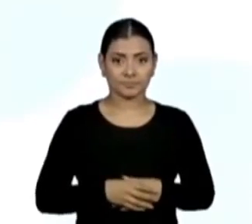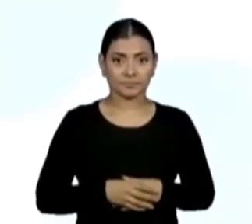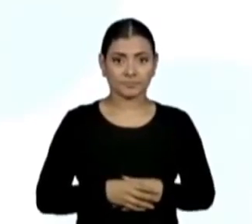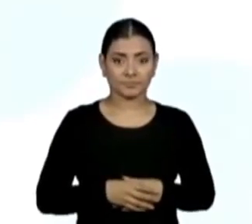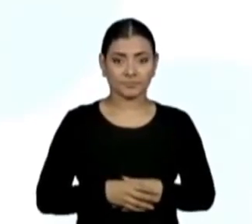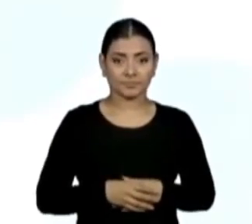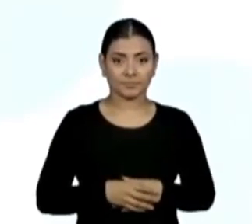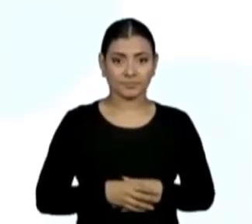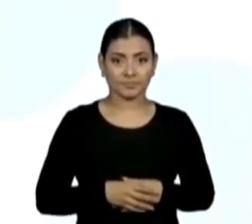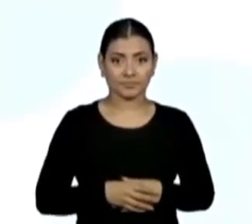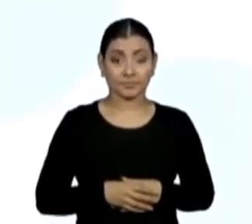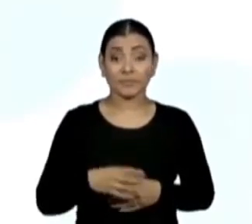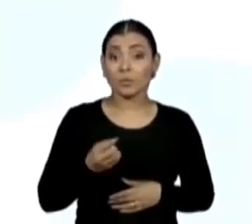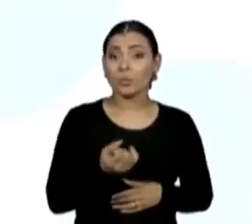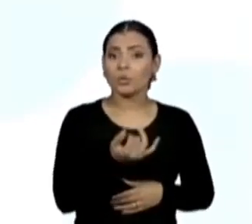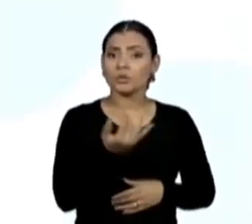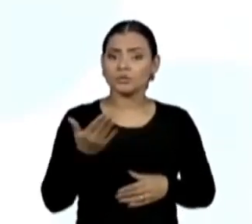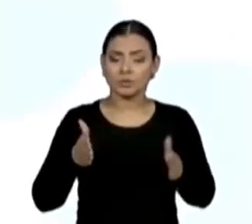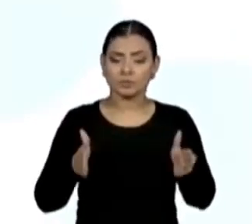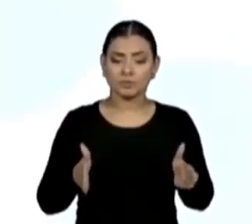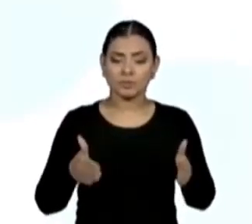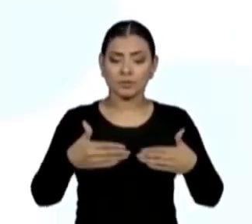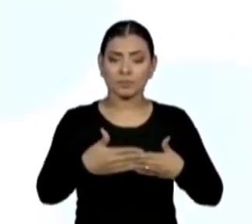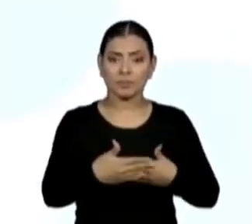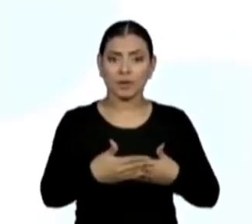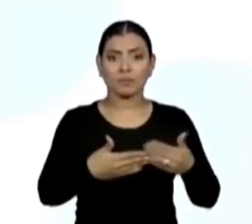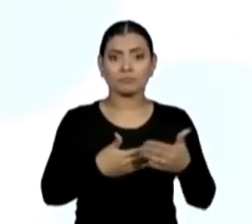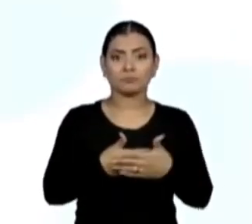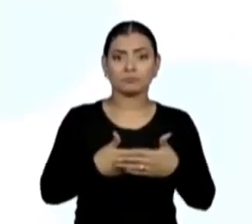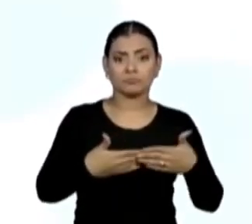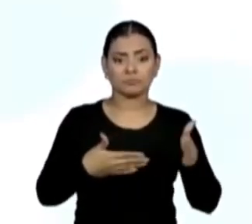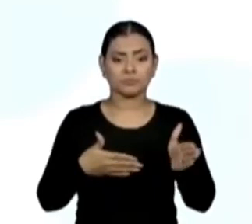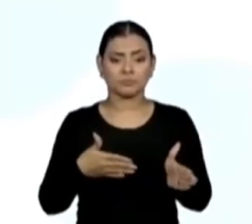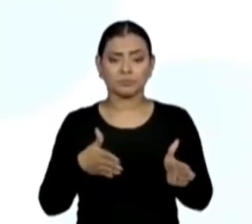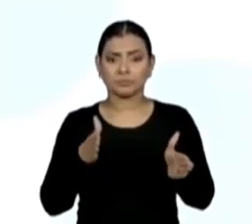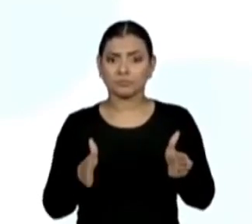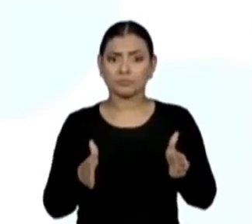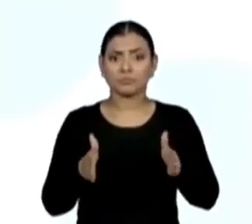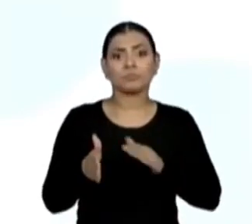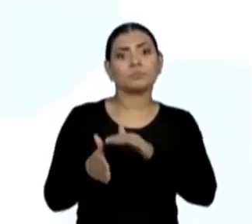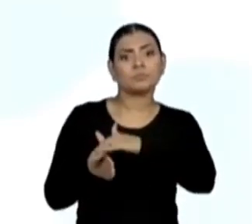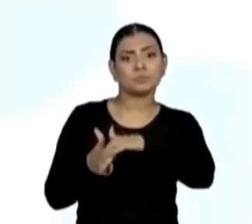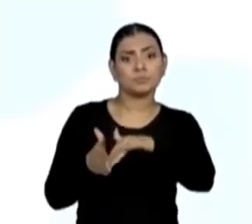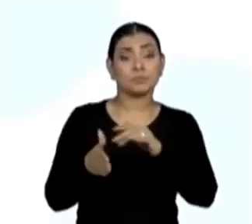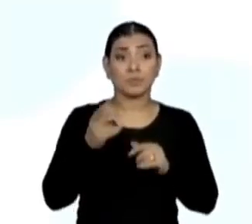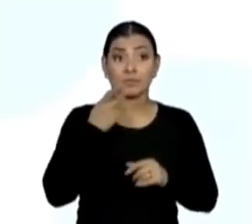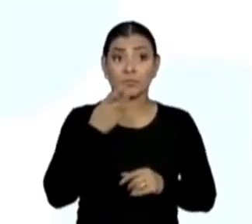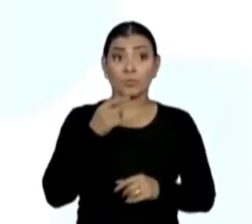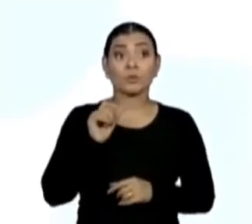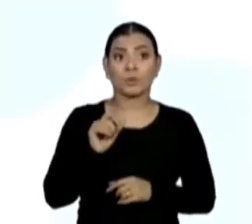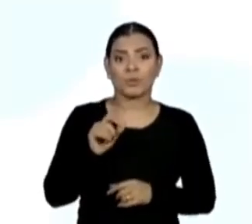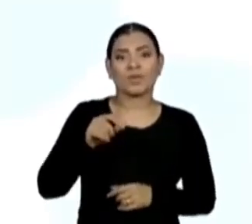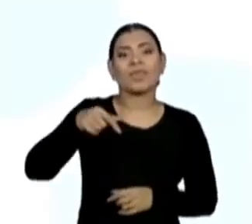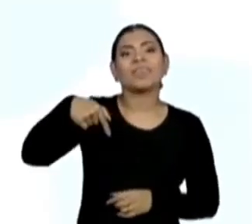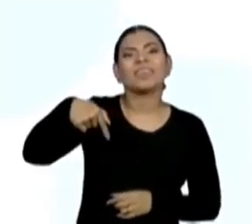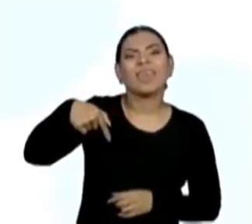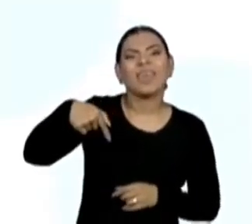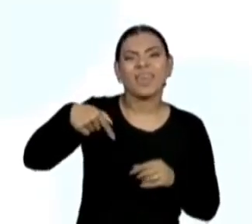Pensando então no número de lados do polígono, primeiro do quadrado, eu vou colocar um Q para quadrado, tá?